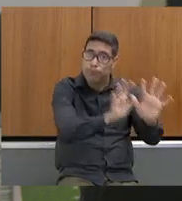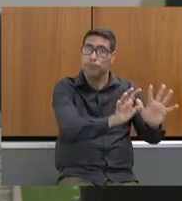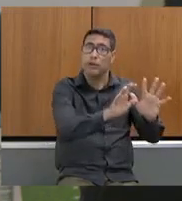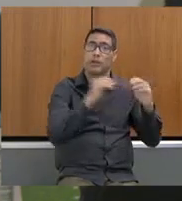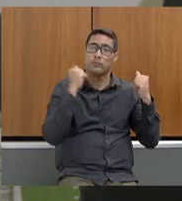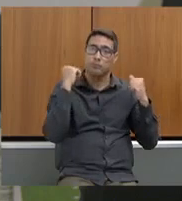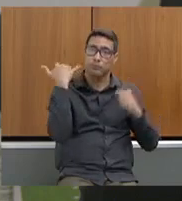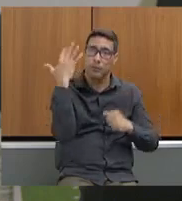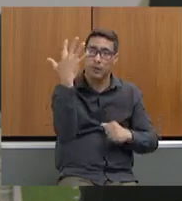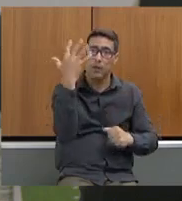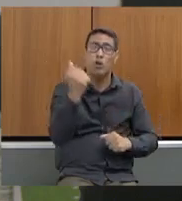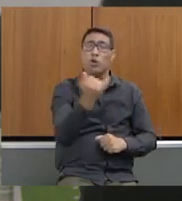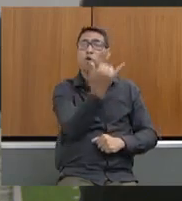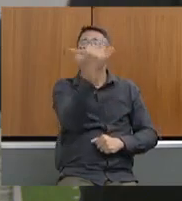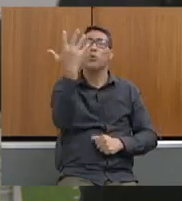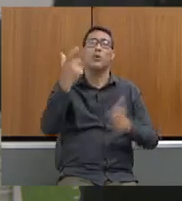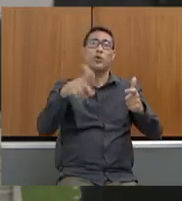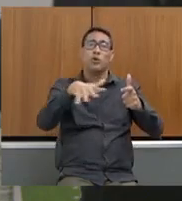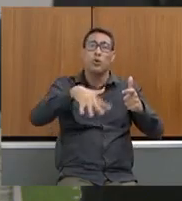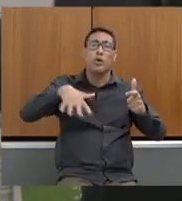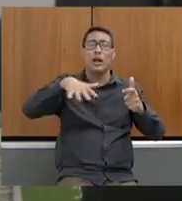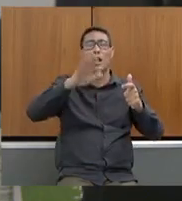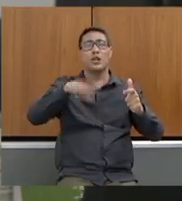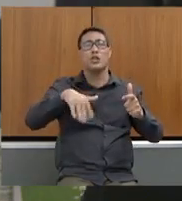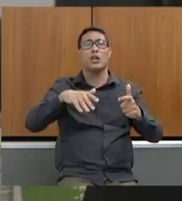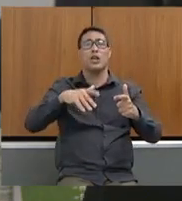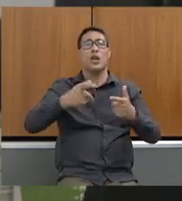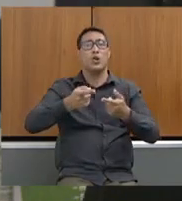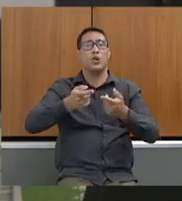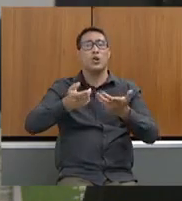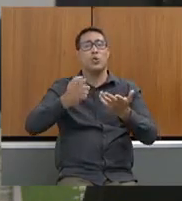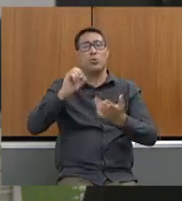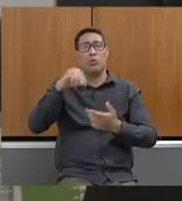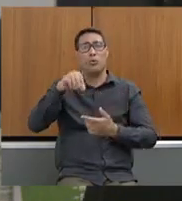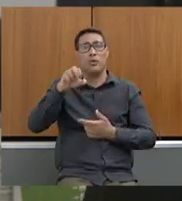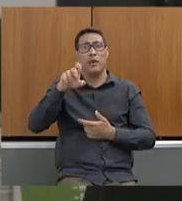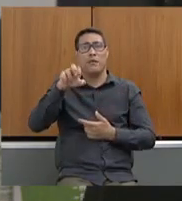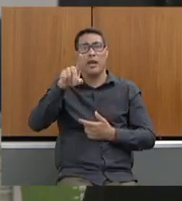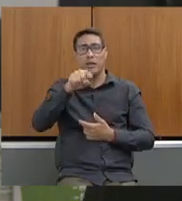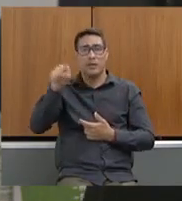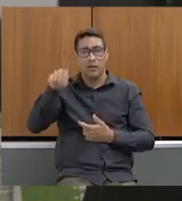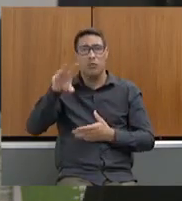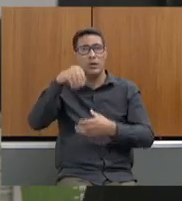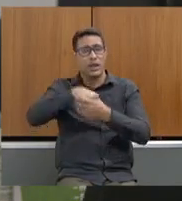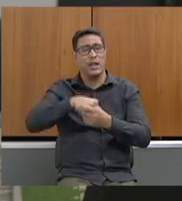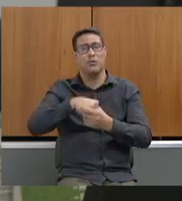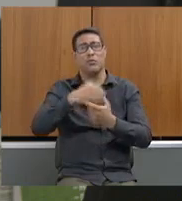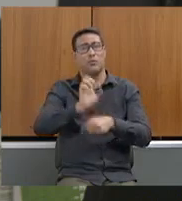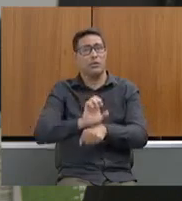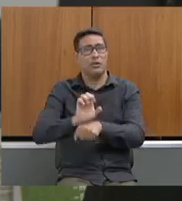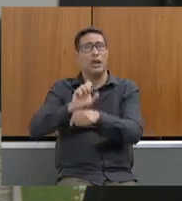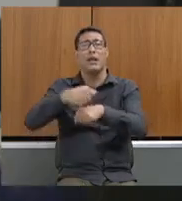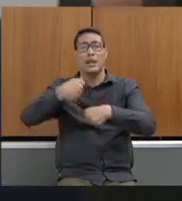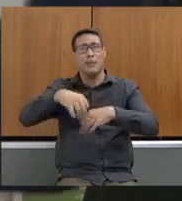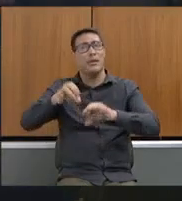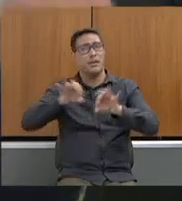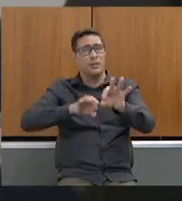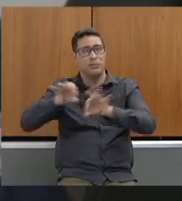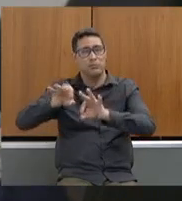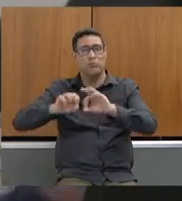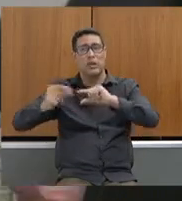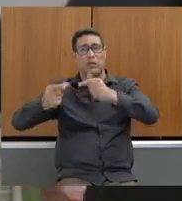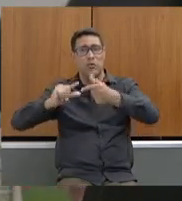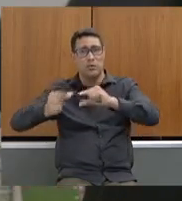conservação nós temos no Estado e que precisam de regularização fundiária, que precisam de infraestrutura e que vai